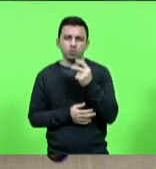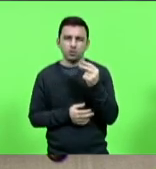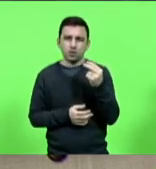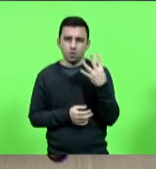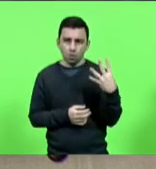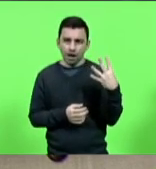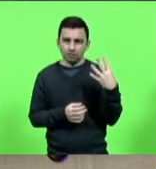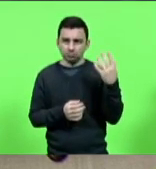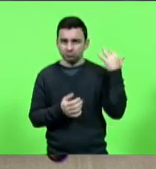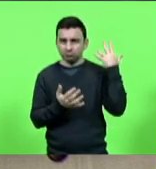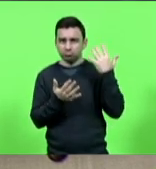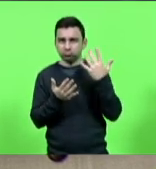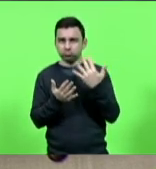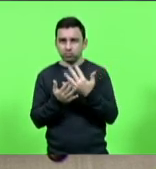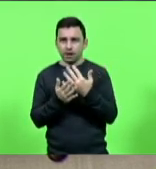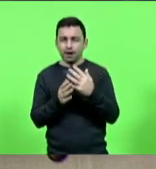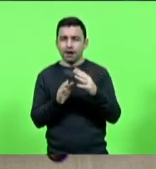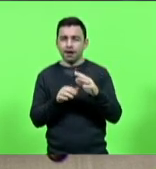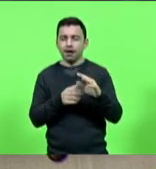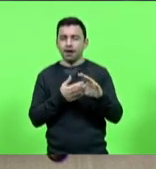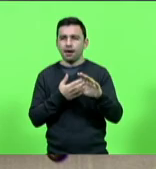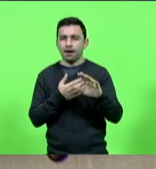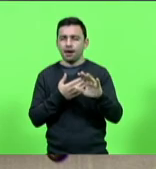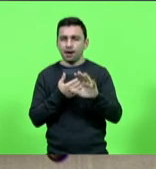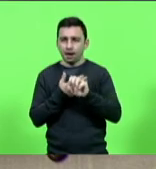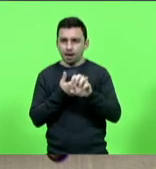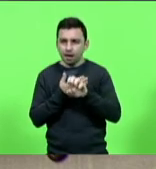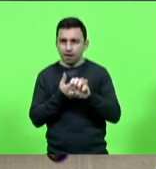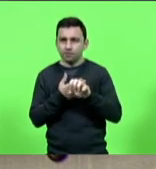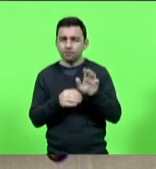à gravação de 120 documentários